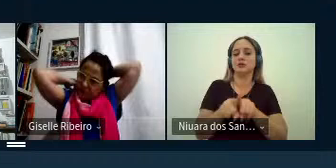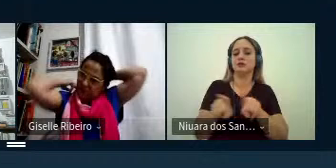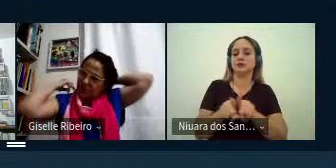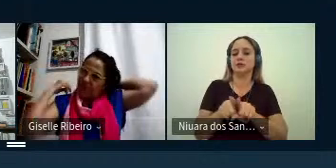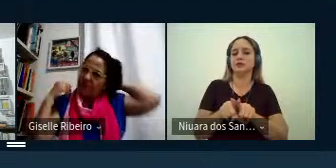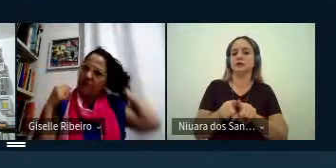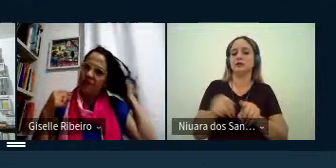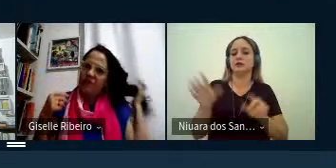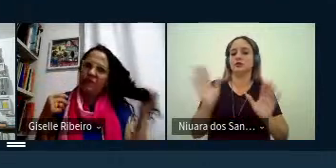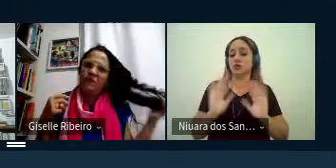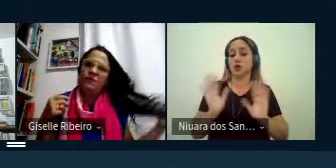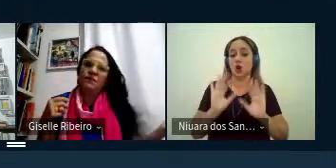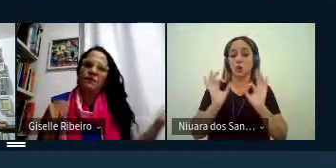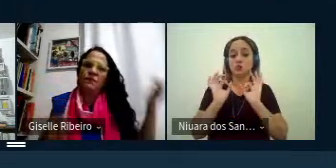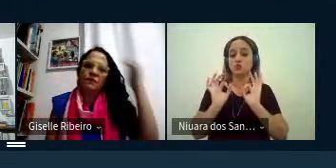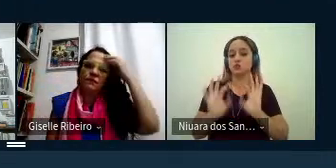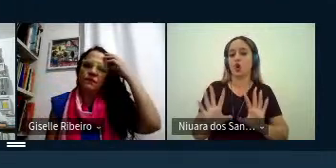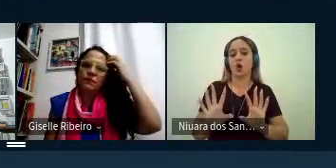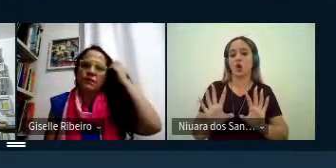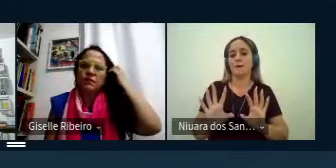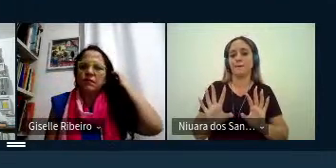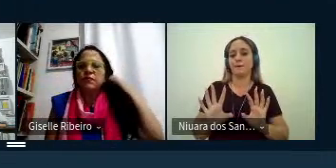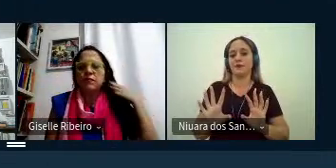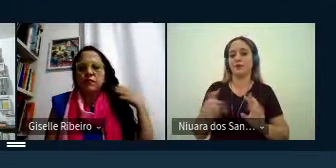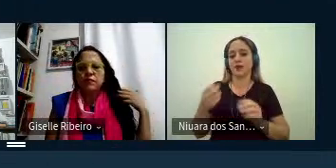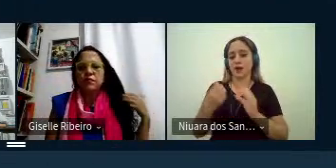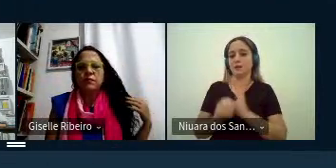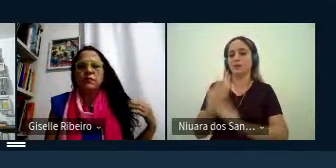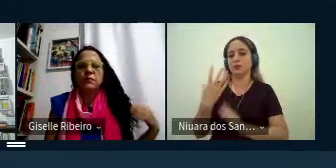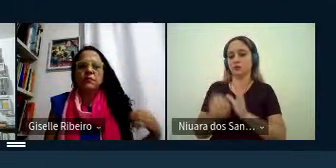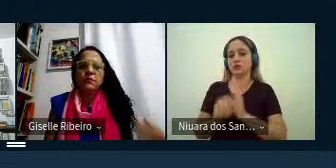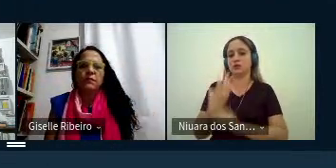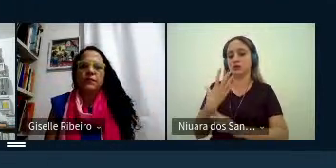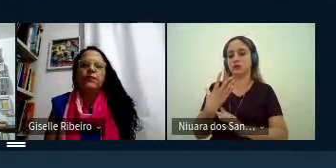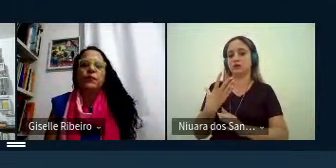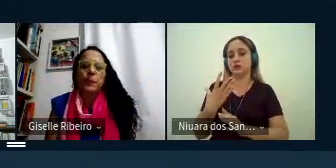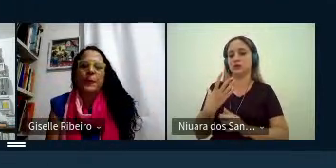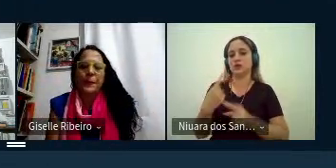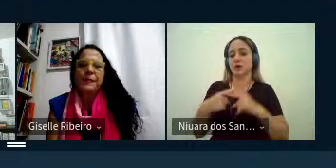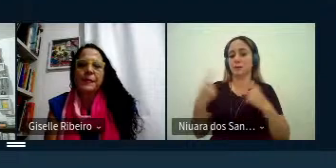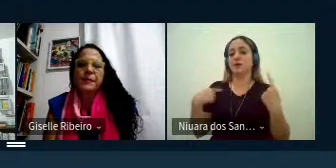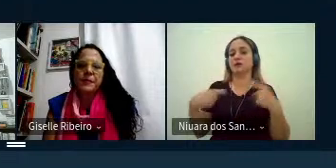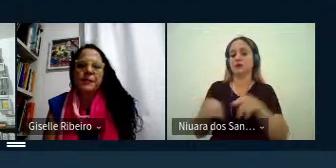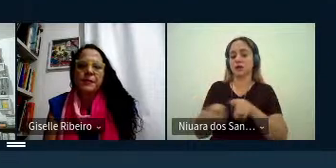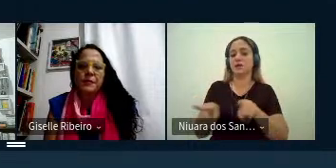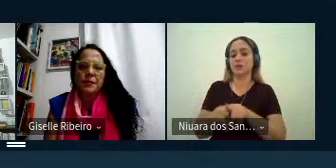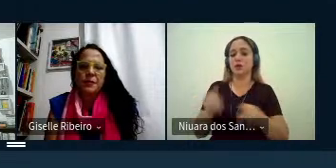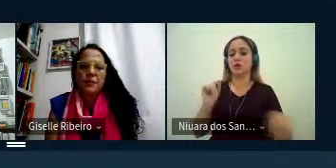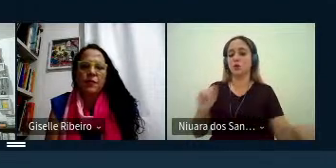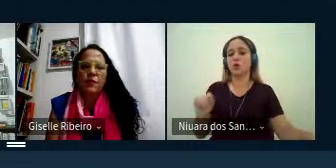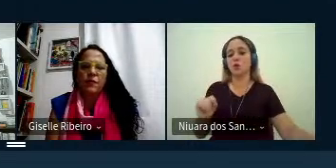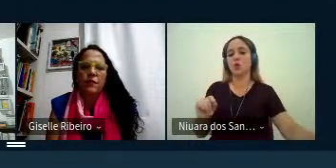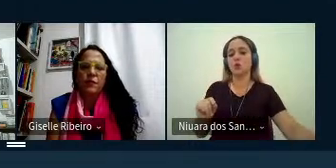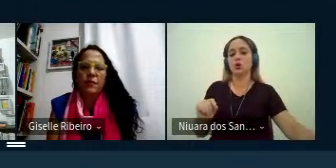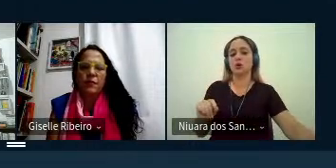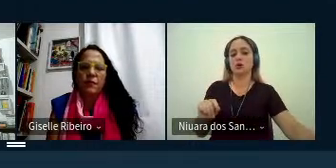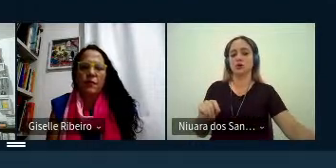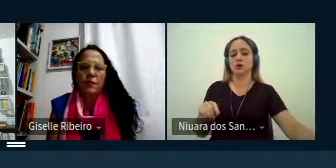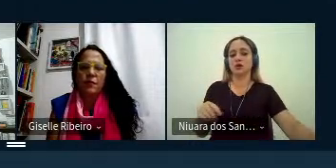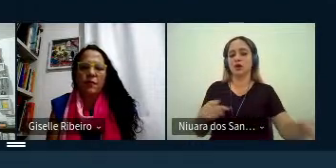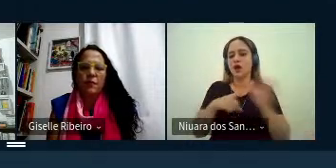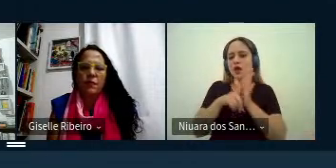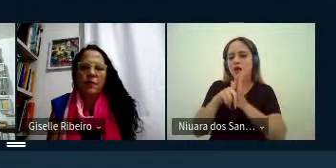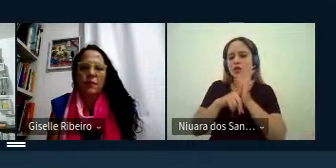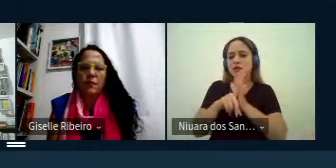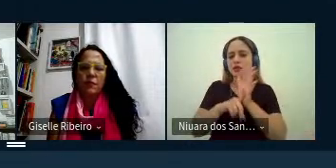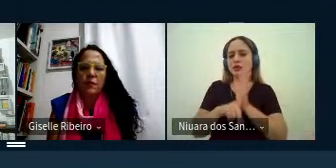não apenas aquilo que é produzido na Amazônia mas também sobre o que analisar